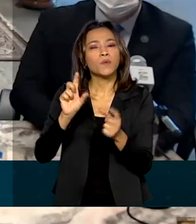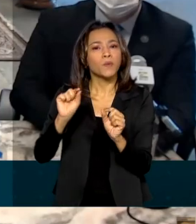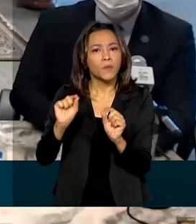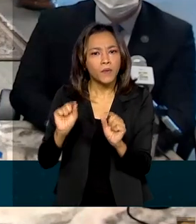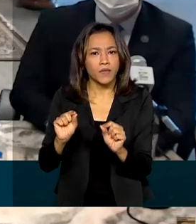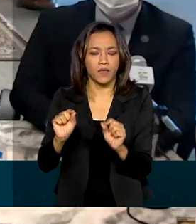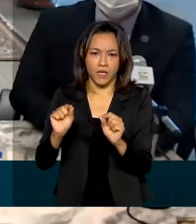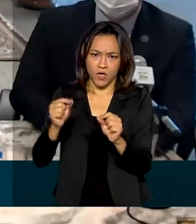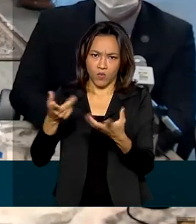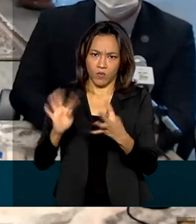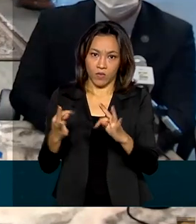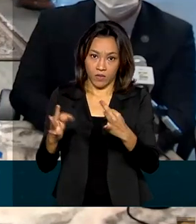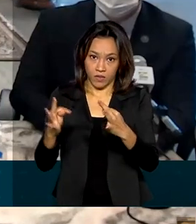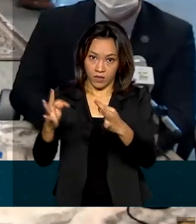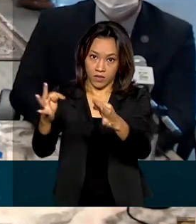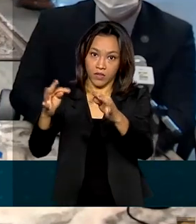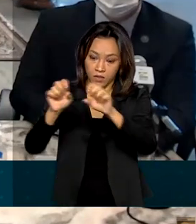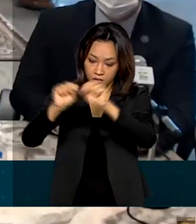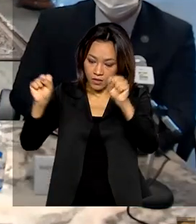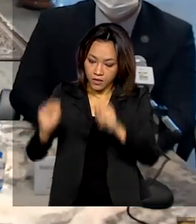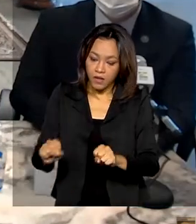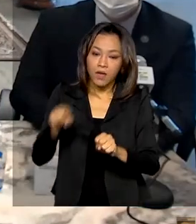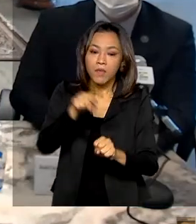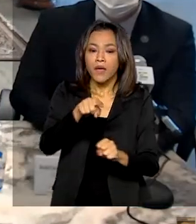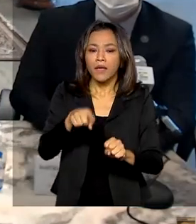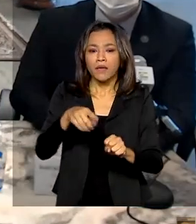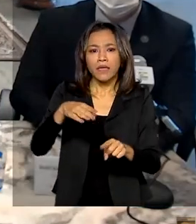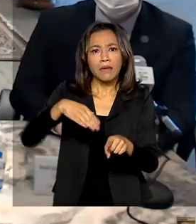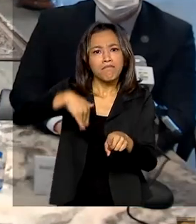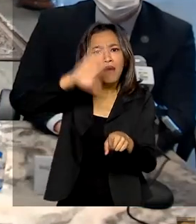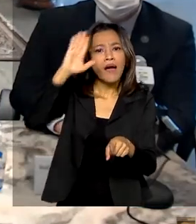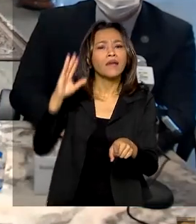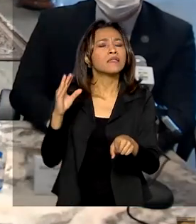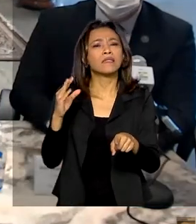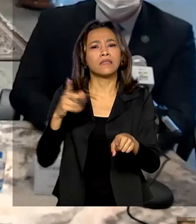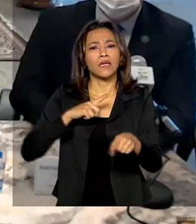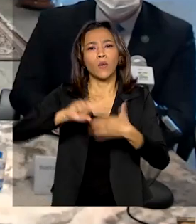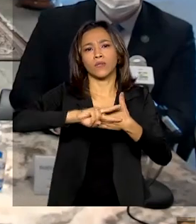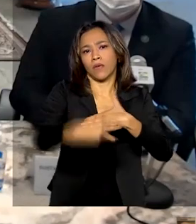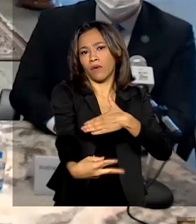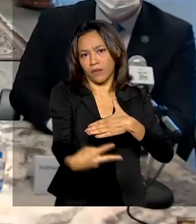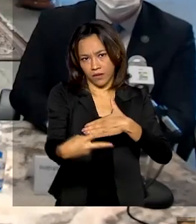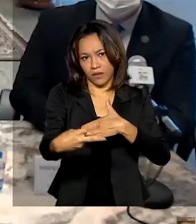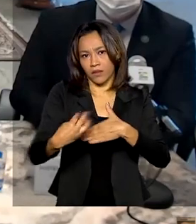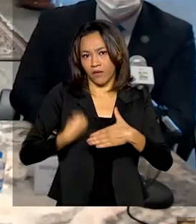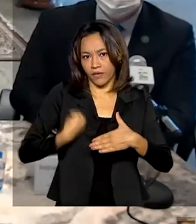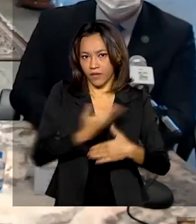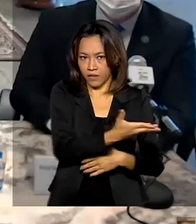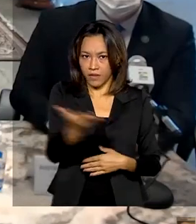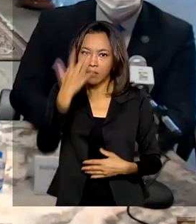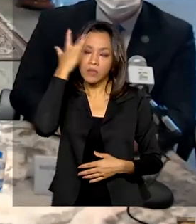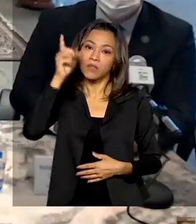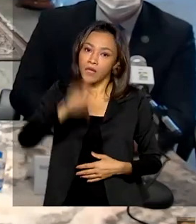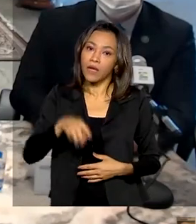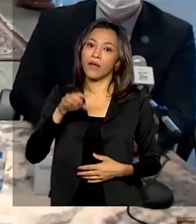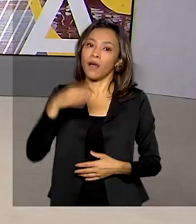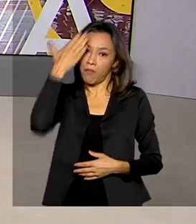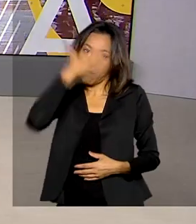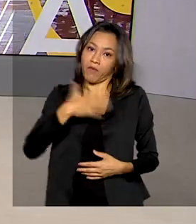que passa pelos serviços que mais impactam a vida do cidadão. A prova de vida do INSS é uma delas.